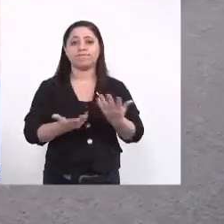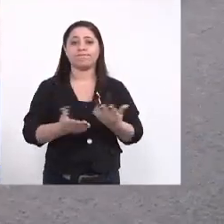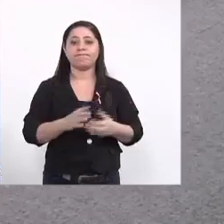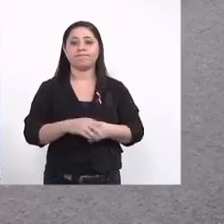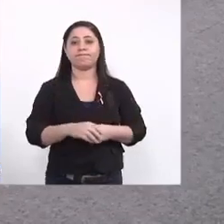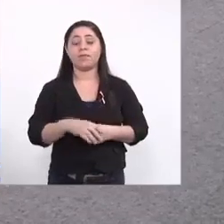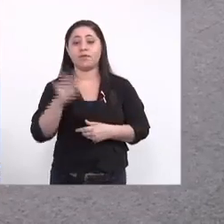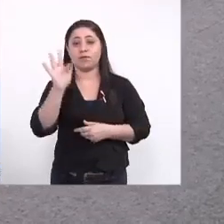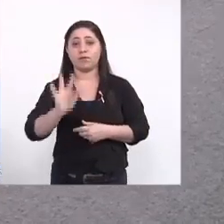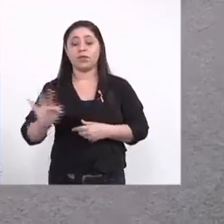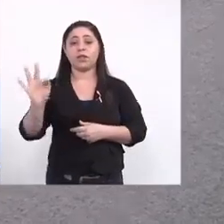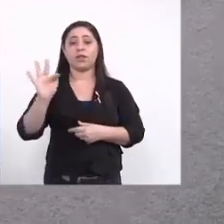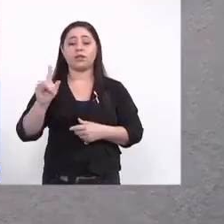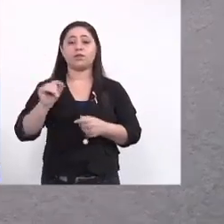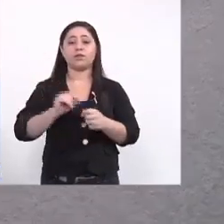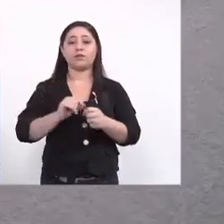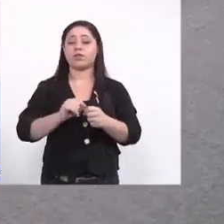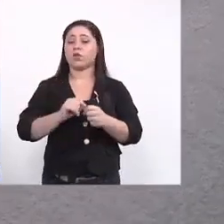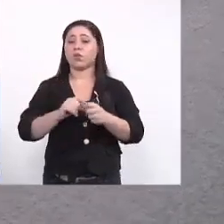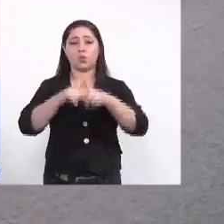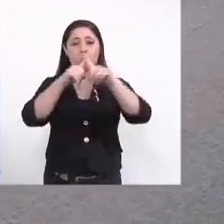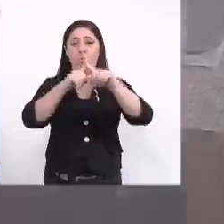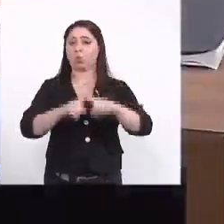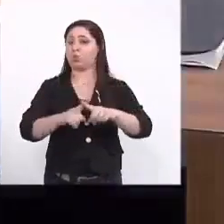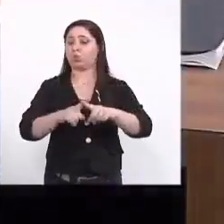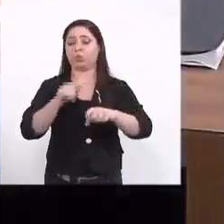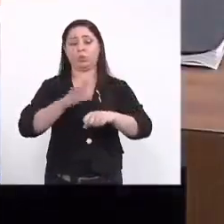a nível federal não está fazendo mais concurso